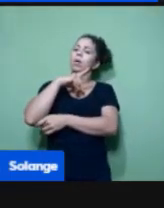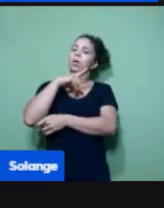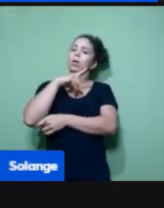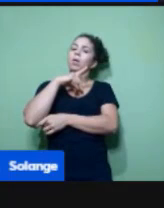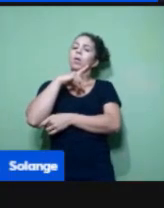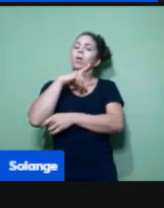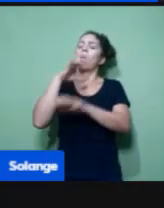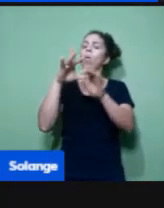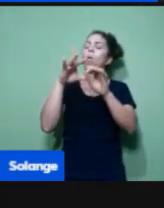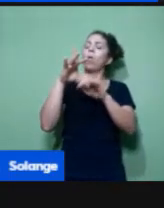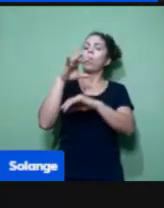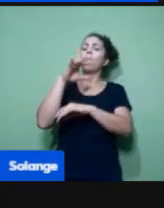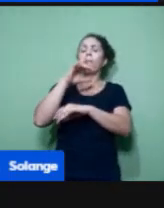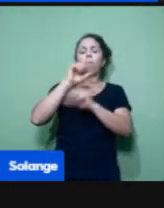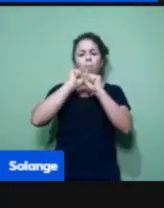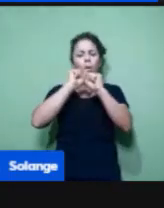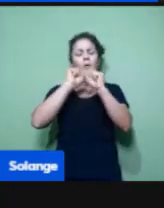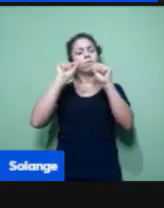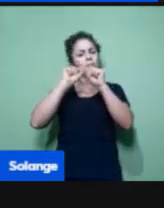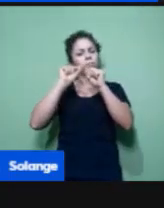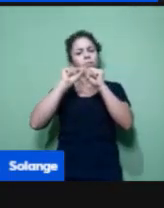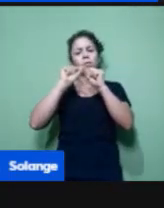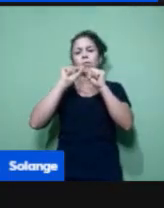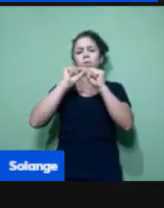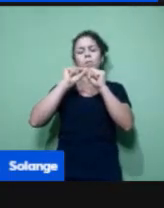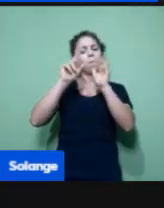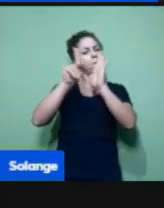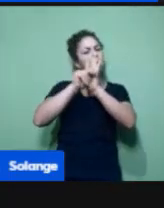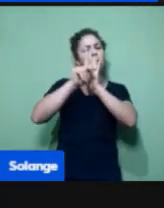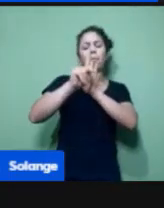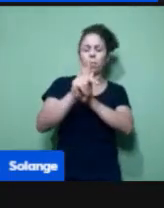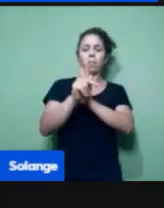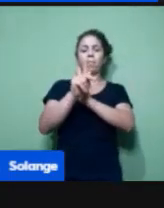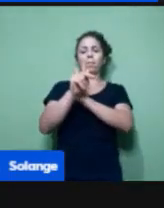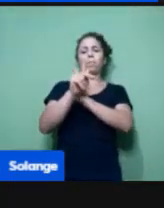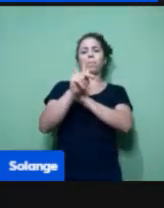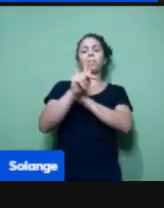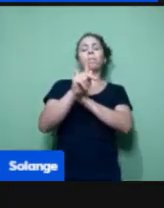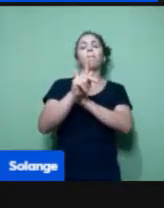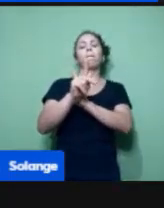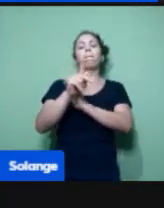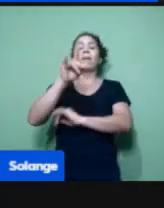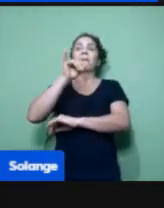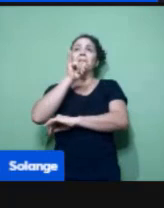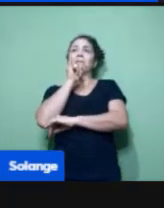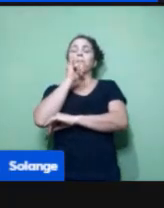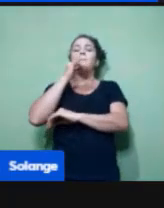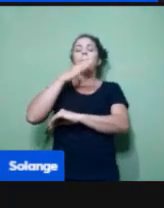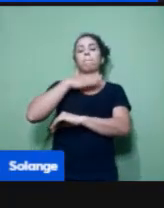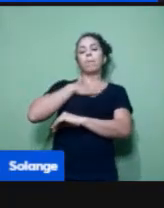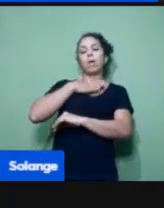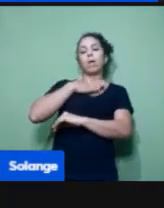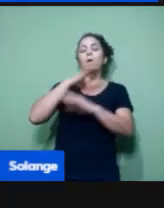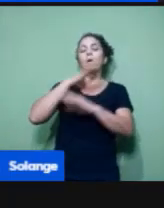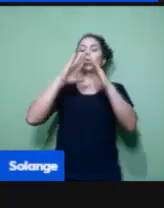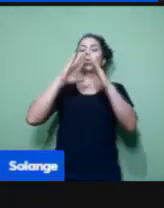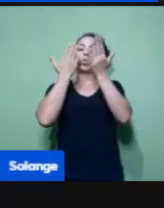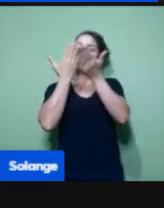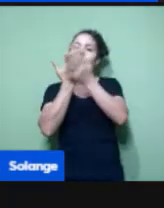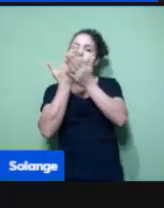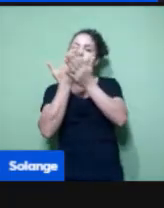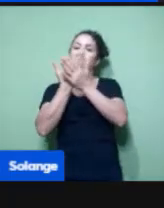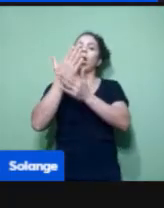Então, às vezes, o professor pode falar assim, ah, mas na minha escola, na EMEI que eu trabalho, não é assim.